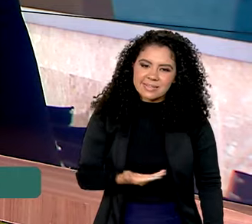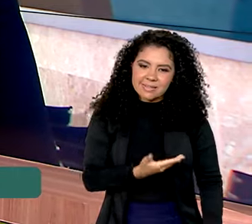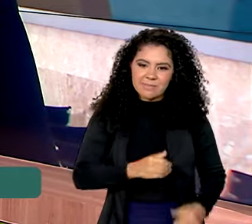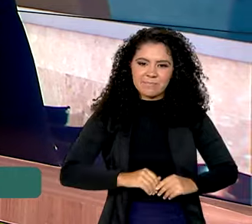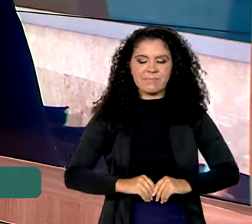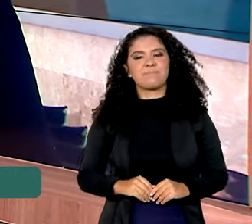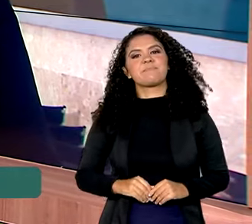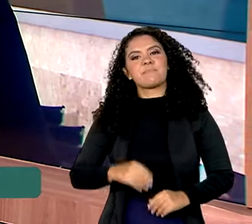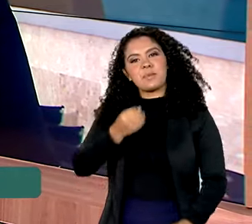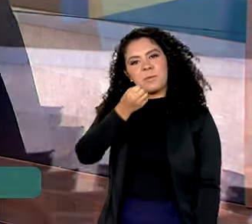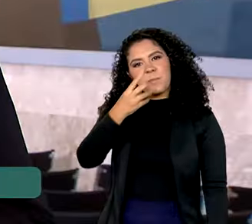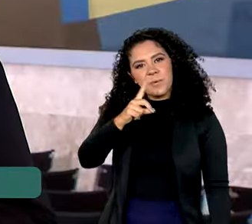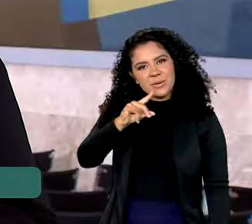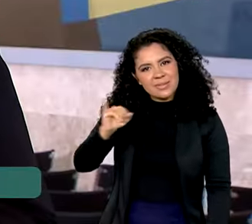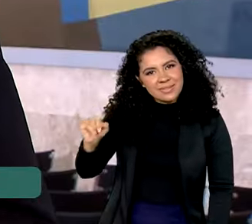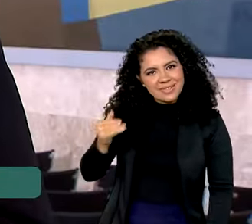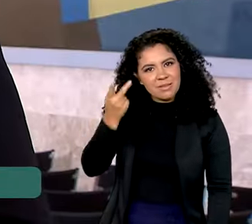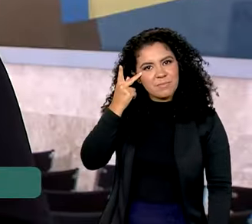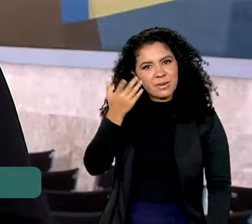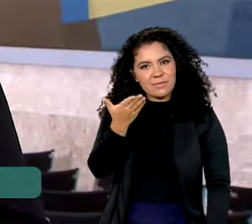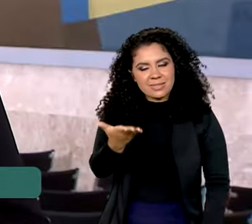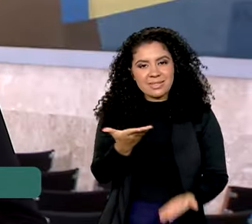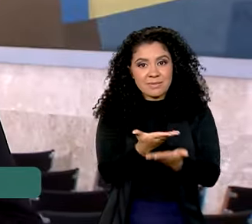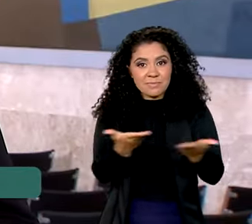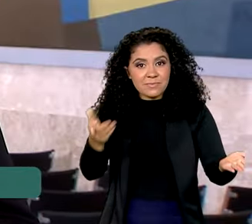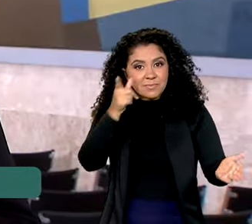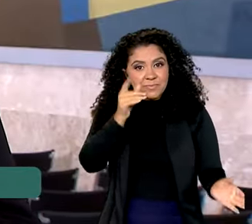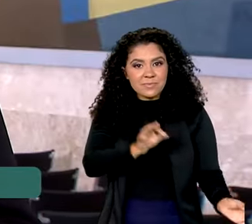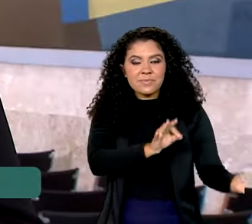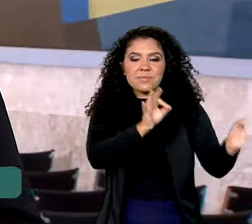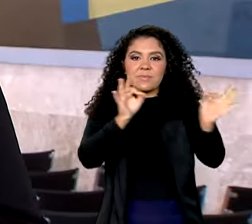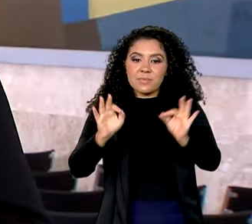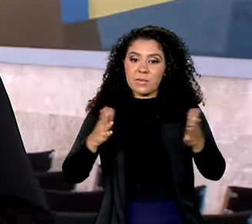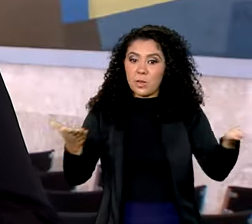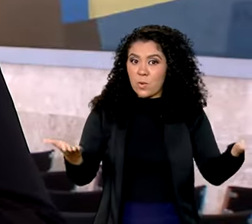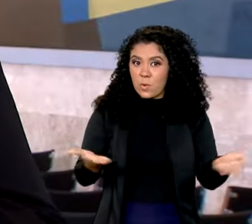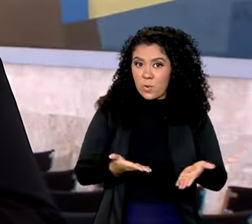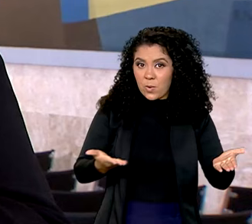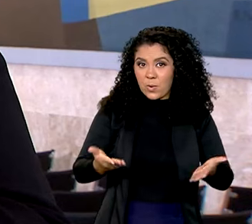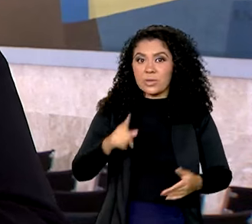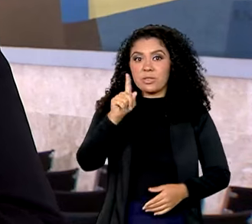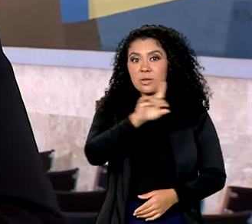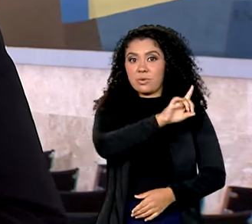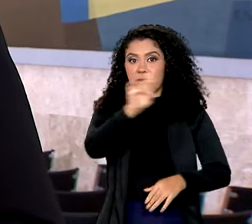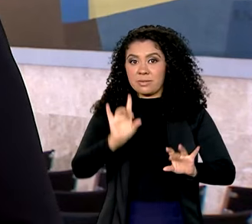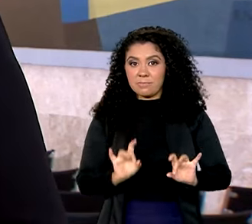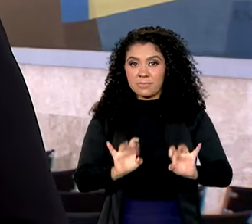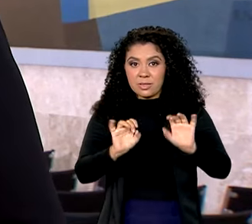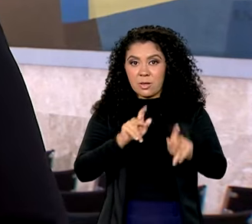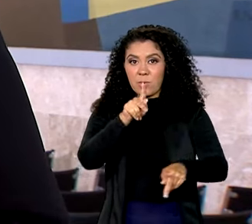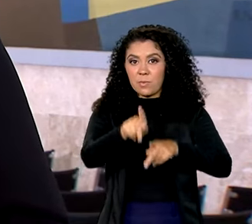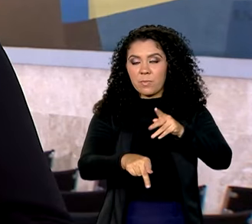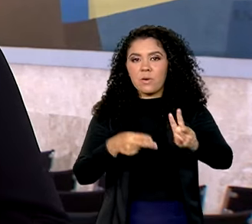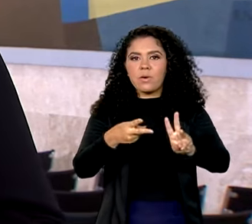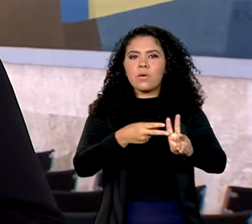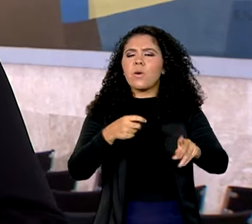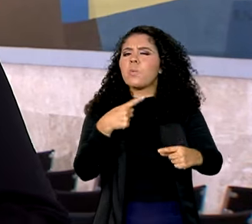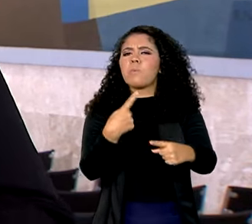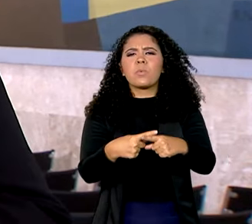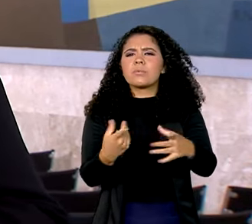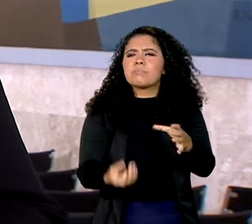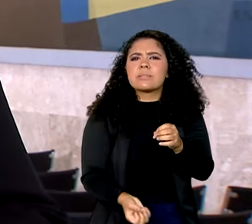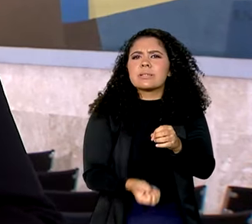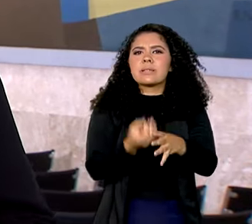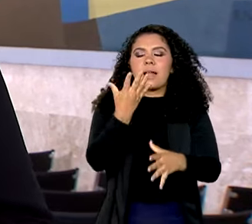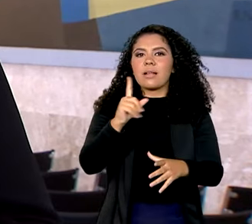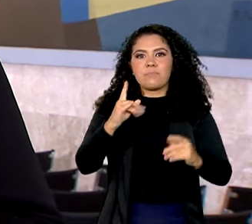Oi, Vanessa. Bom dia para você. Bom dia a todos que nos acompanham. Pois é, hoje é o dia dos povos indígenas. Essa data foi criada para celebrar